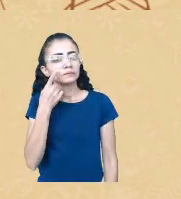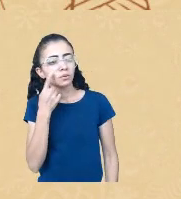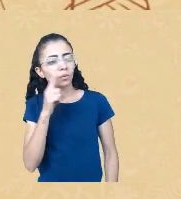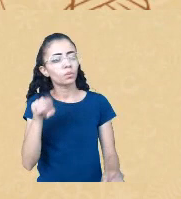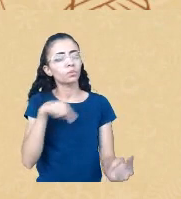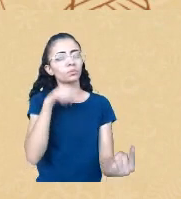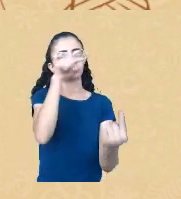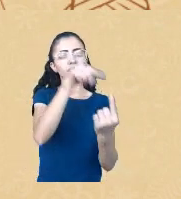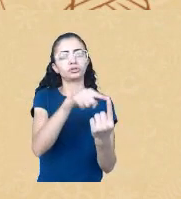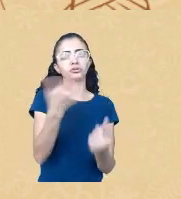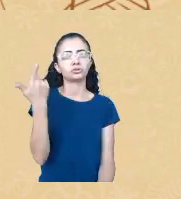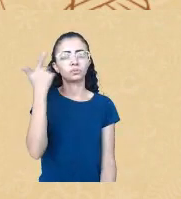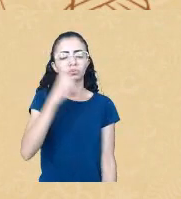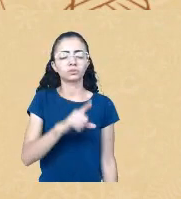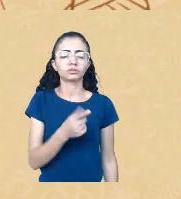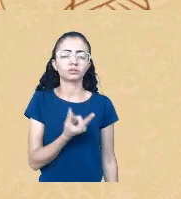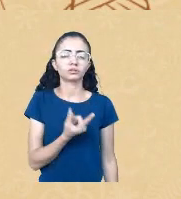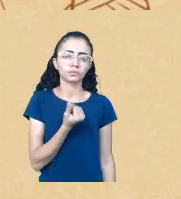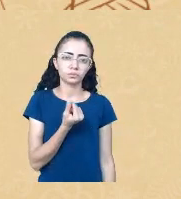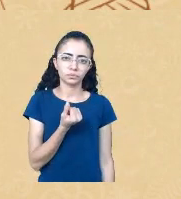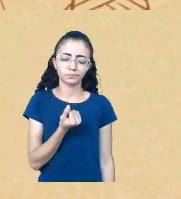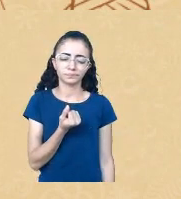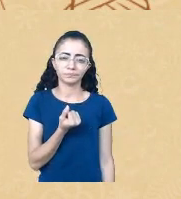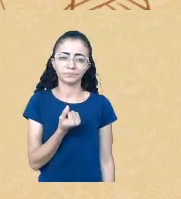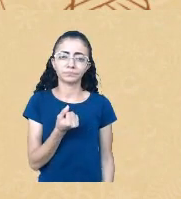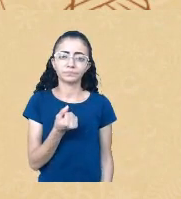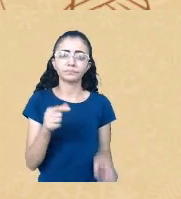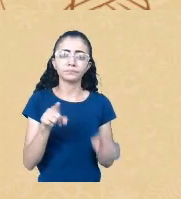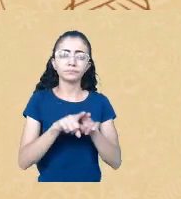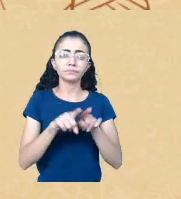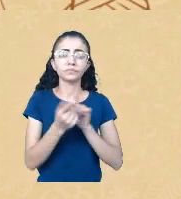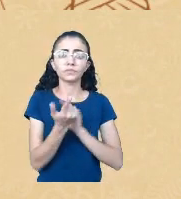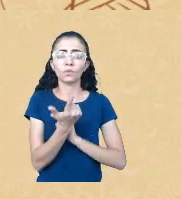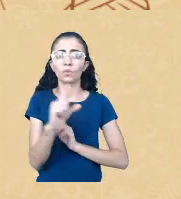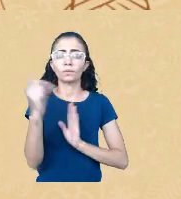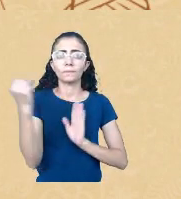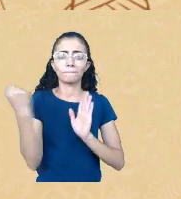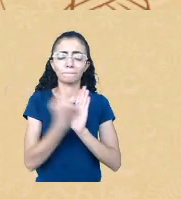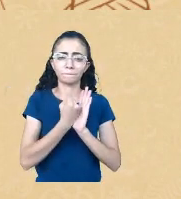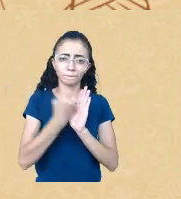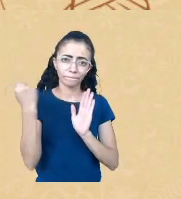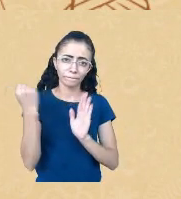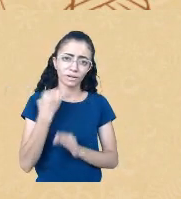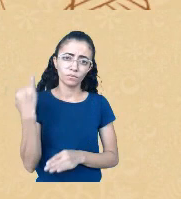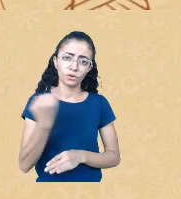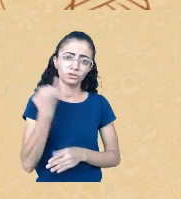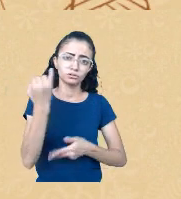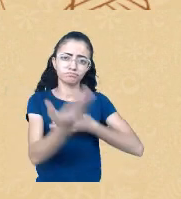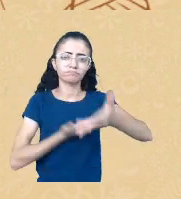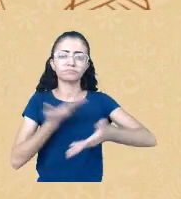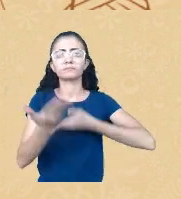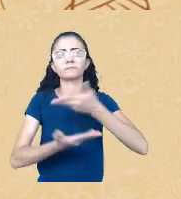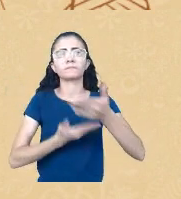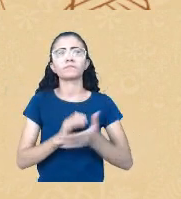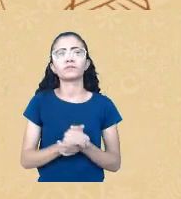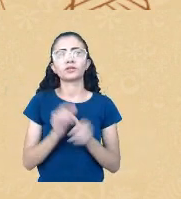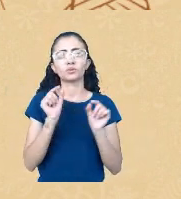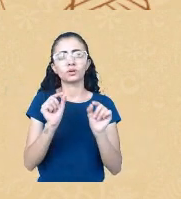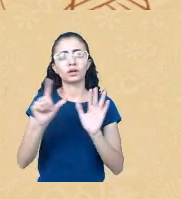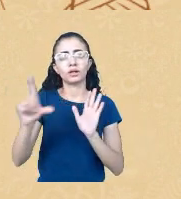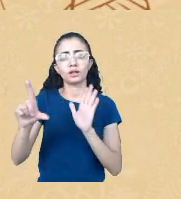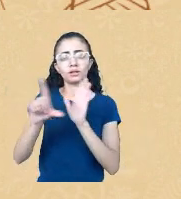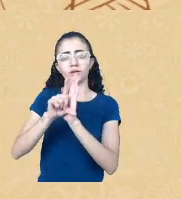um outro marco legal que eu achei, acho importante compartilhar com vocês foi a lei de terras, né, que